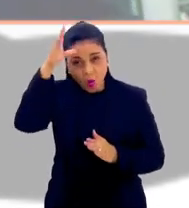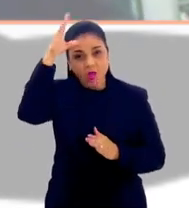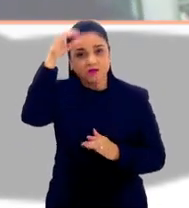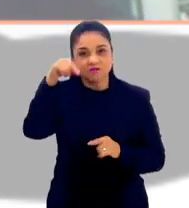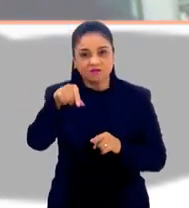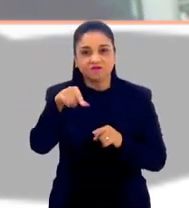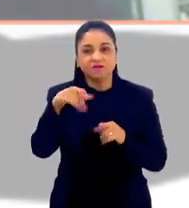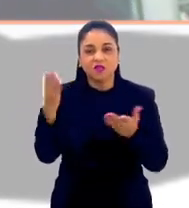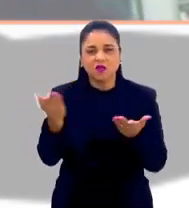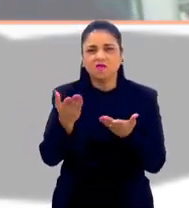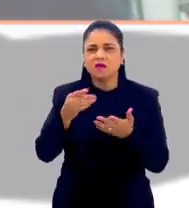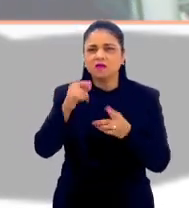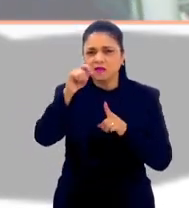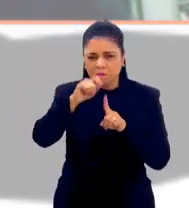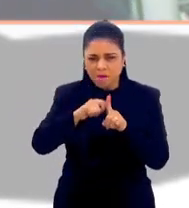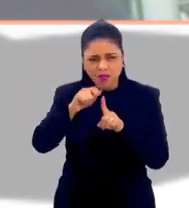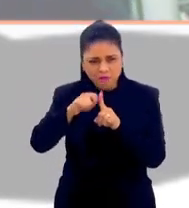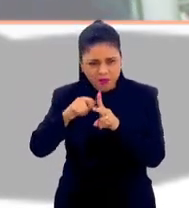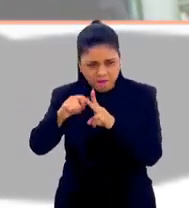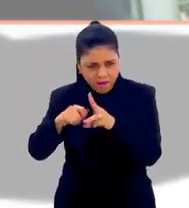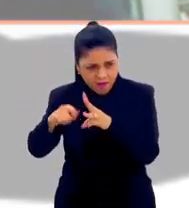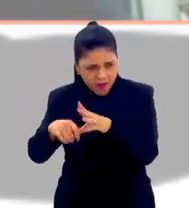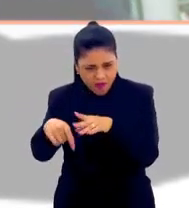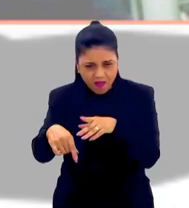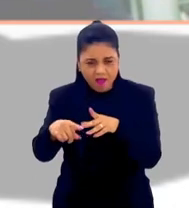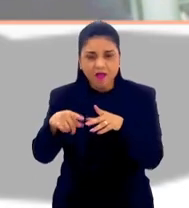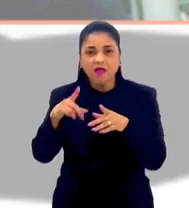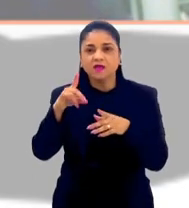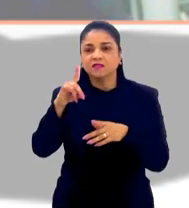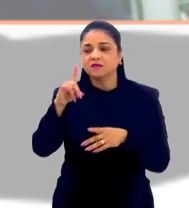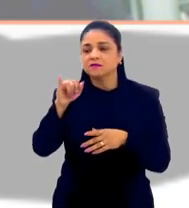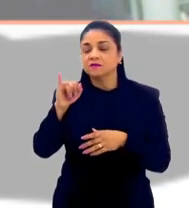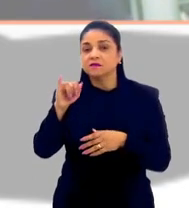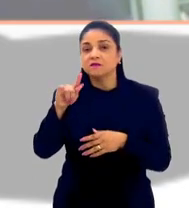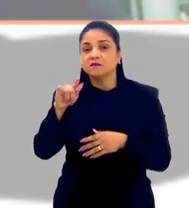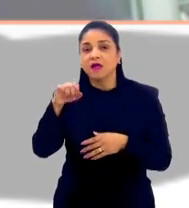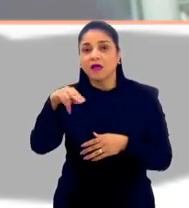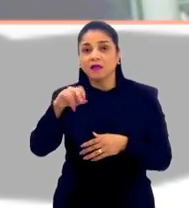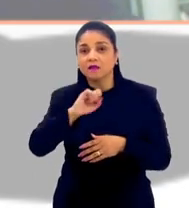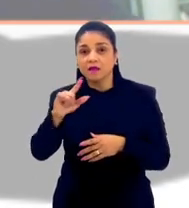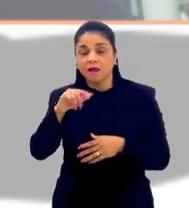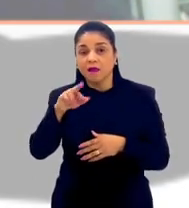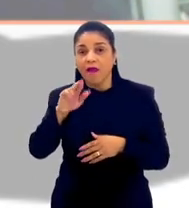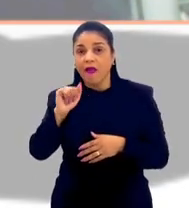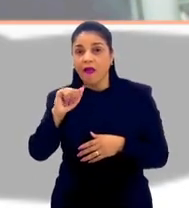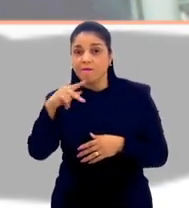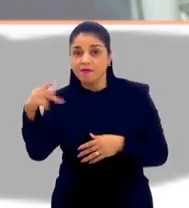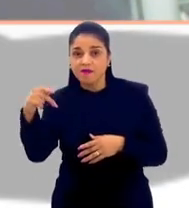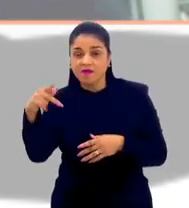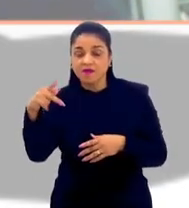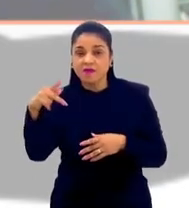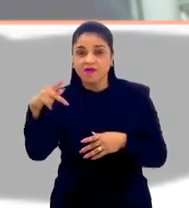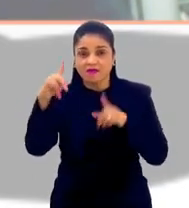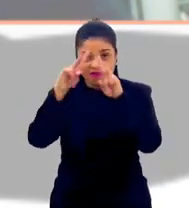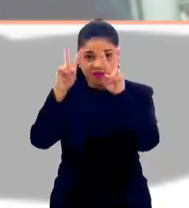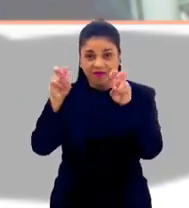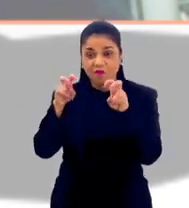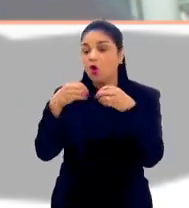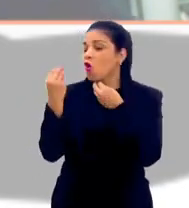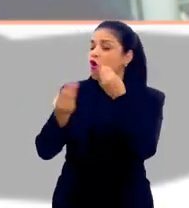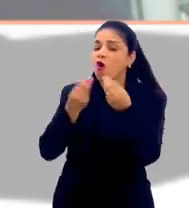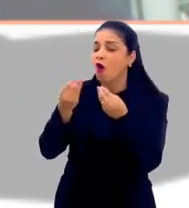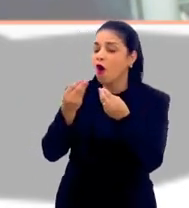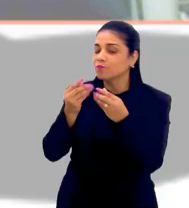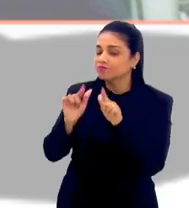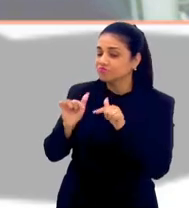lançar, daqui a alguns meses, o Design Happiness, não é isso? Exatamente. Conta para a gente como isso